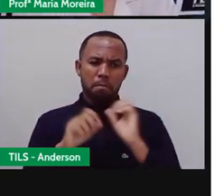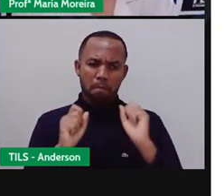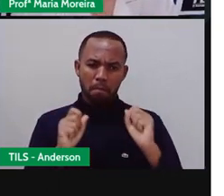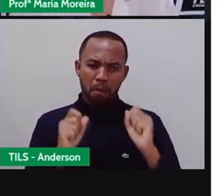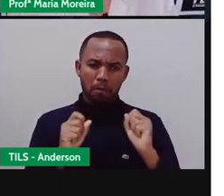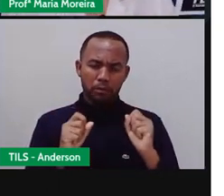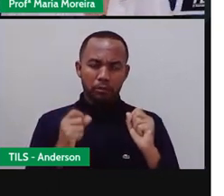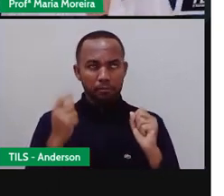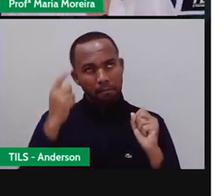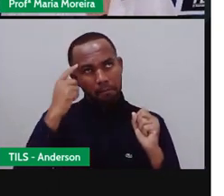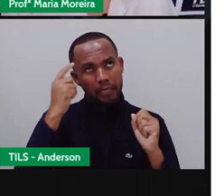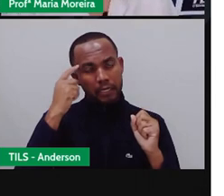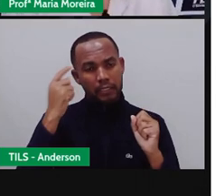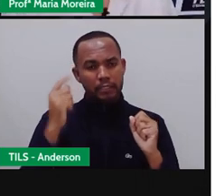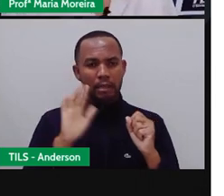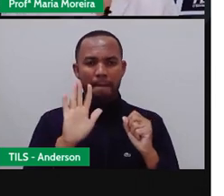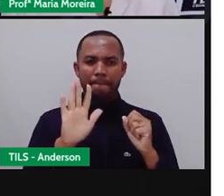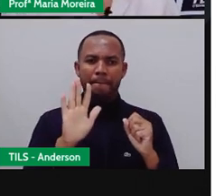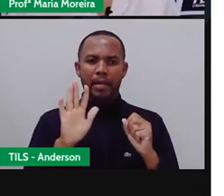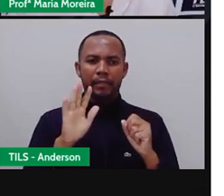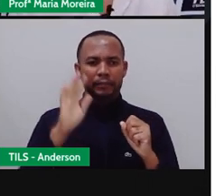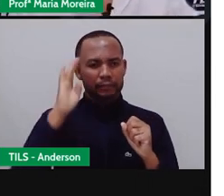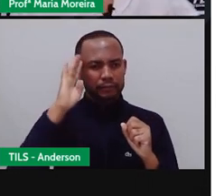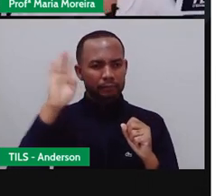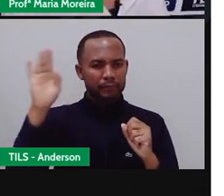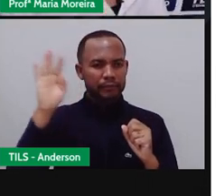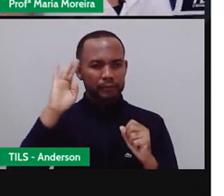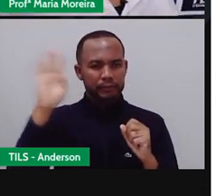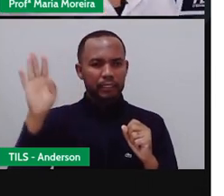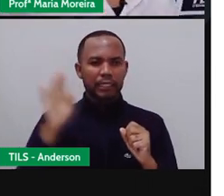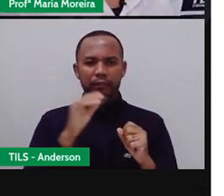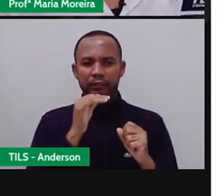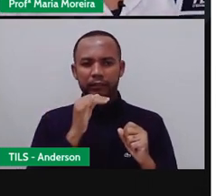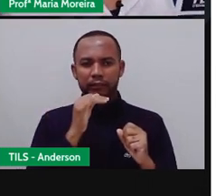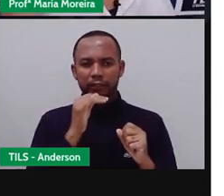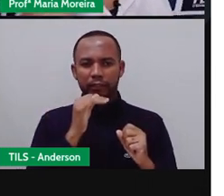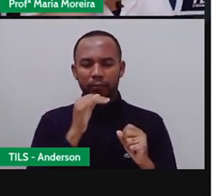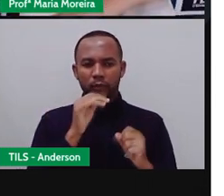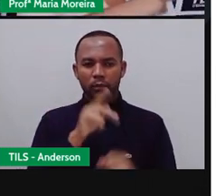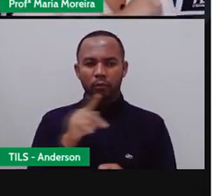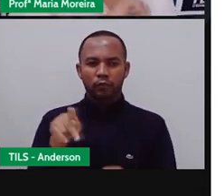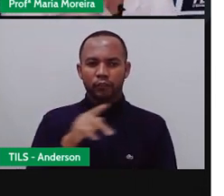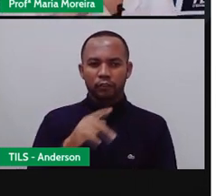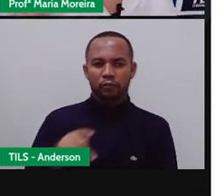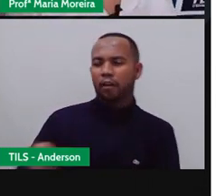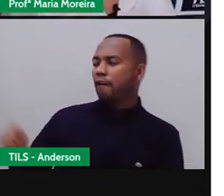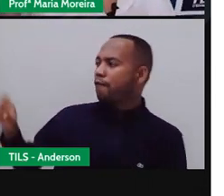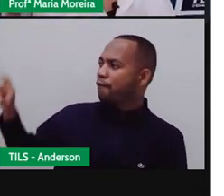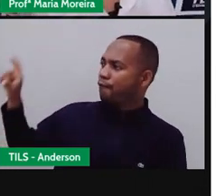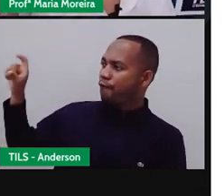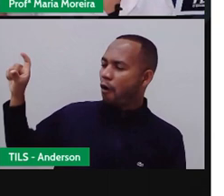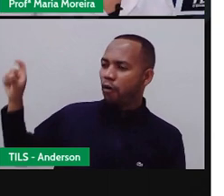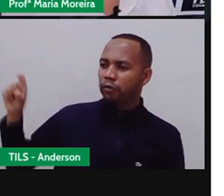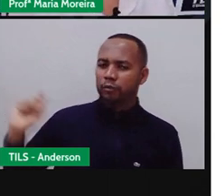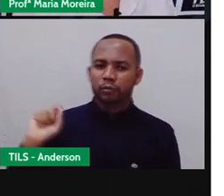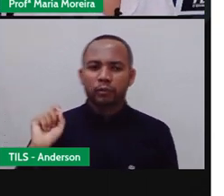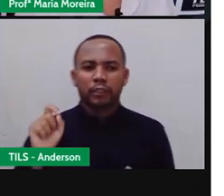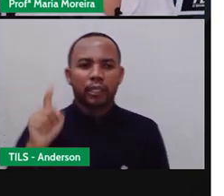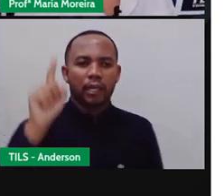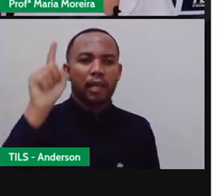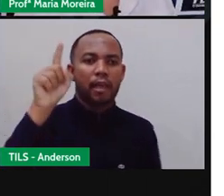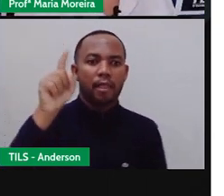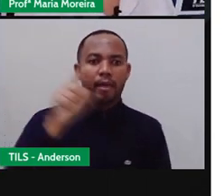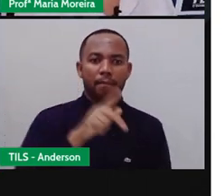postagem. Mas, vamos imaginar, né? Lembra do exemplo que a Pro tirou a foto e apareceu o Anderson? Vamos imaginar que Provanha está lá na